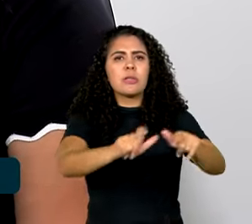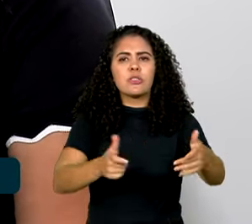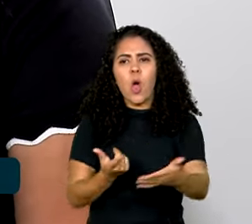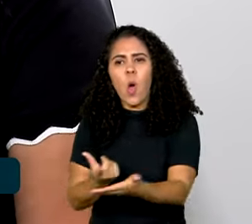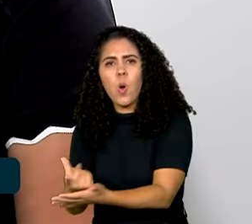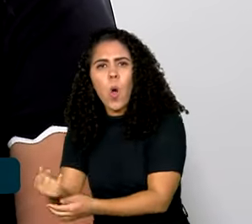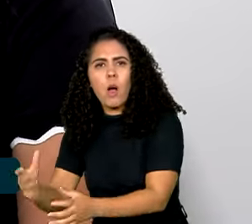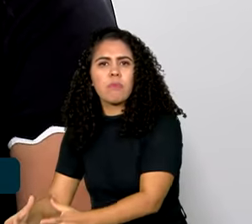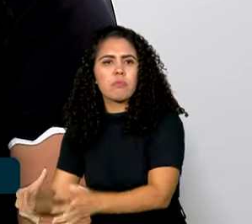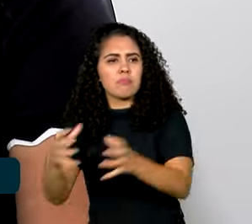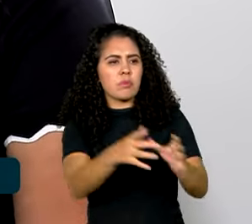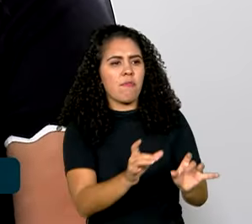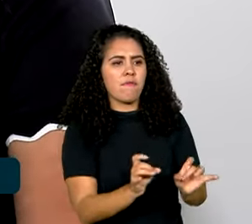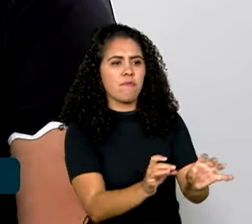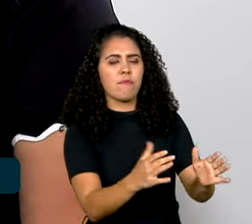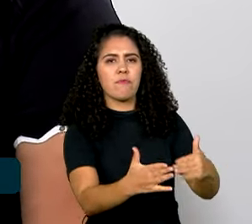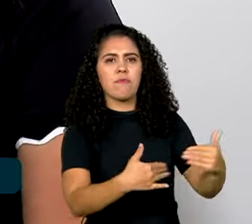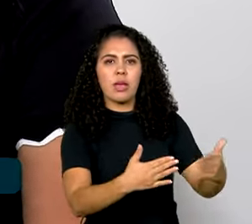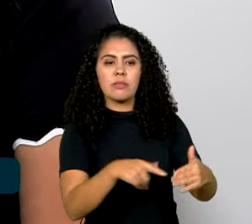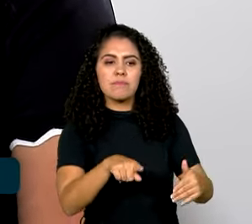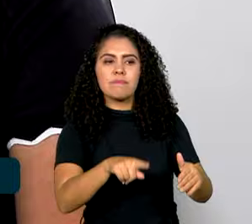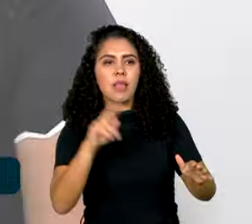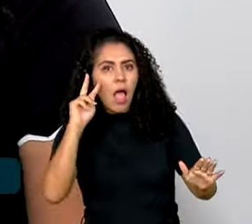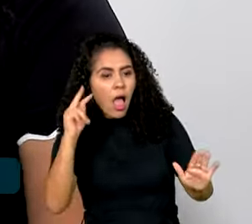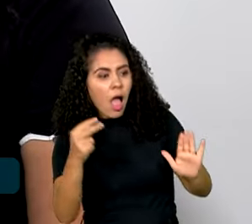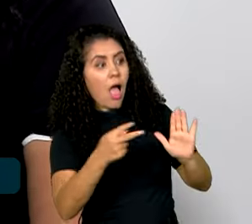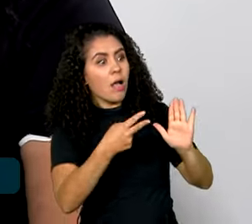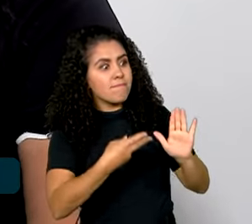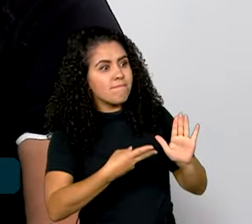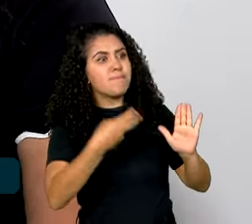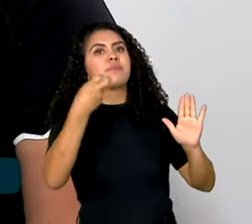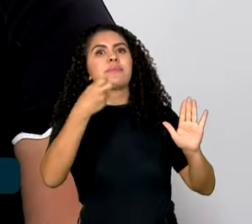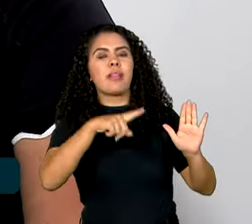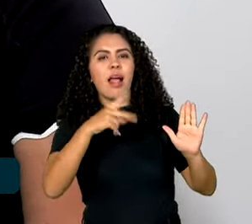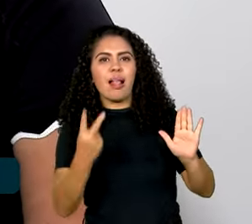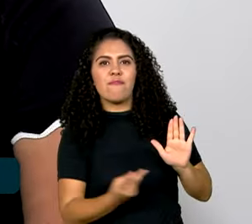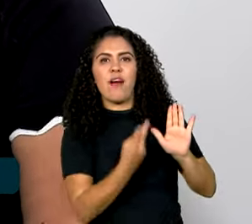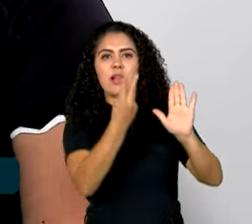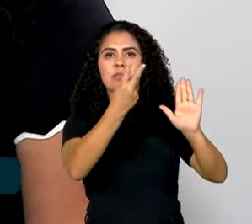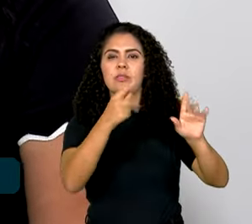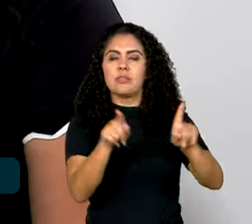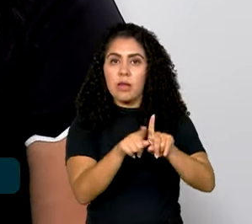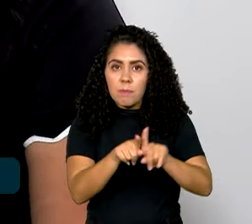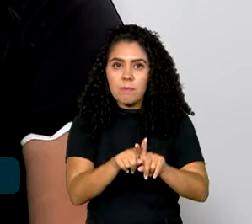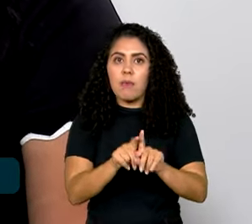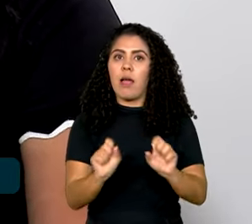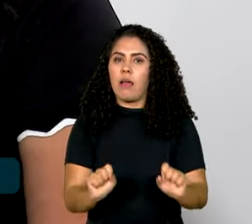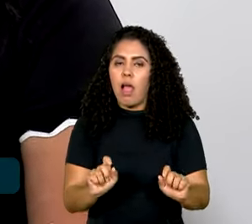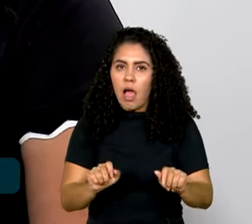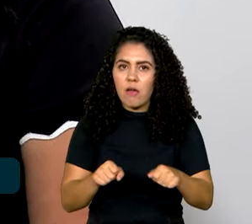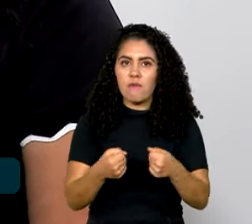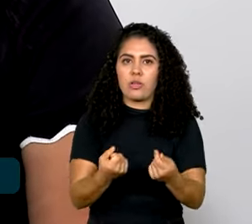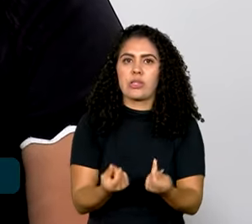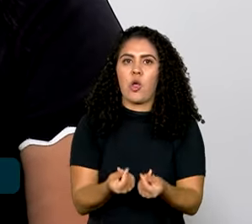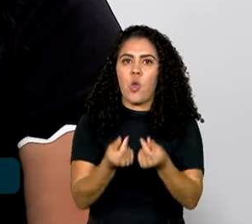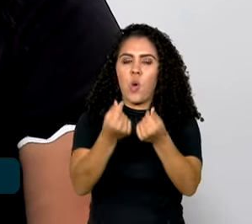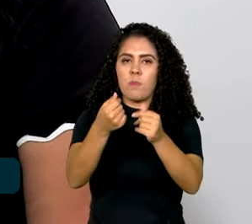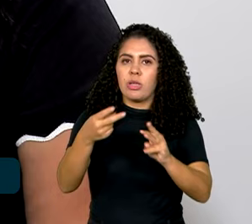ele passa a ter uma valorização e reconhecimento. Isso vai reforçar a economia indígena, isso vai dar uma